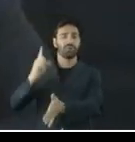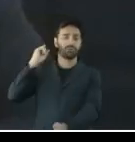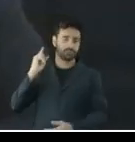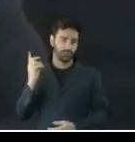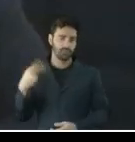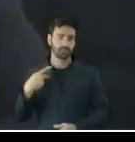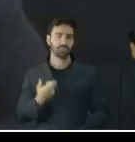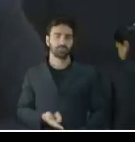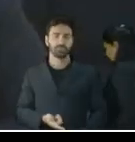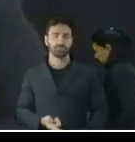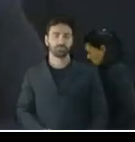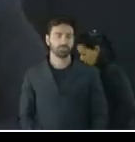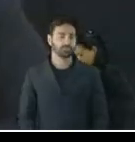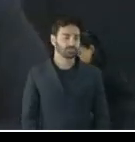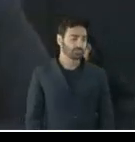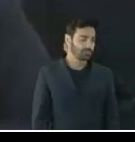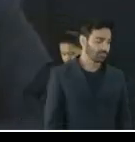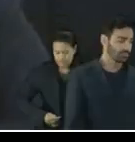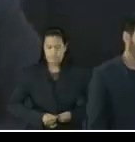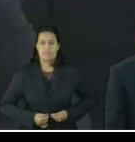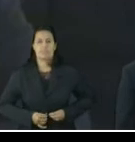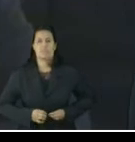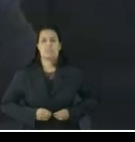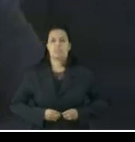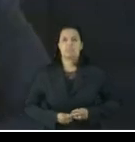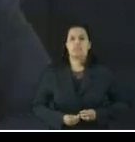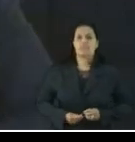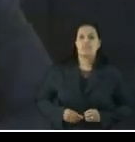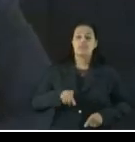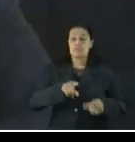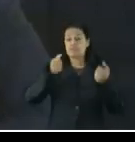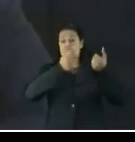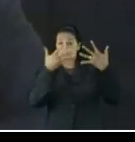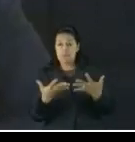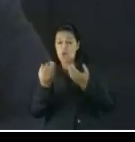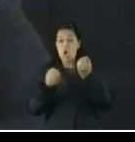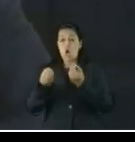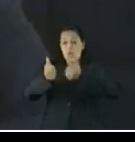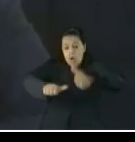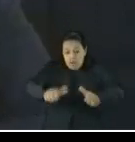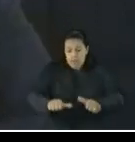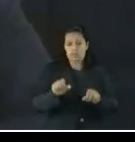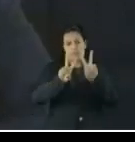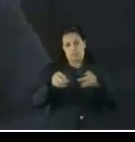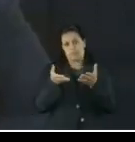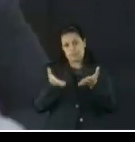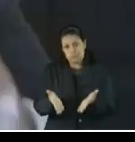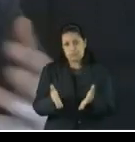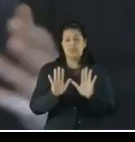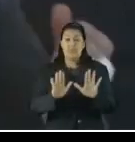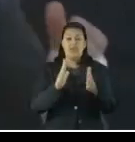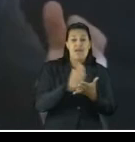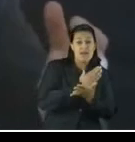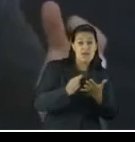uma análise desses casos. Alguns desses PADs são arquivados.